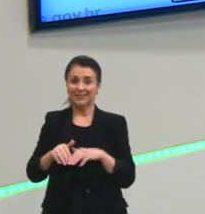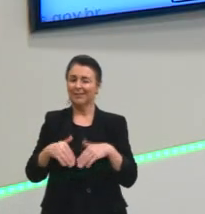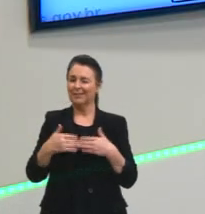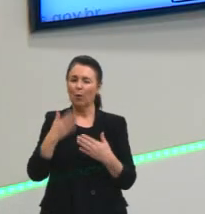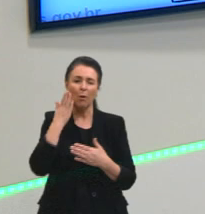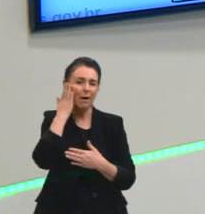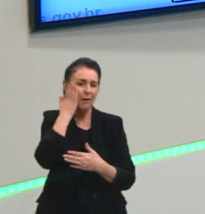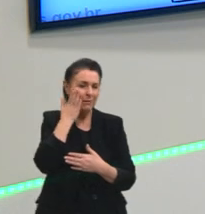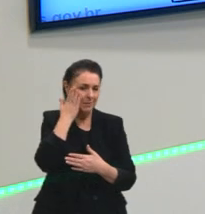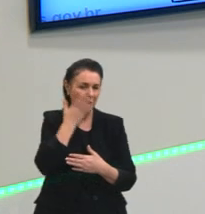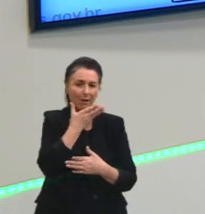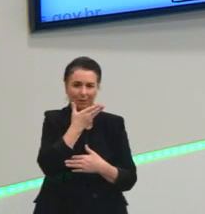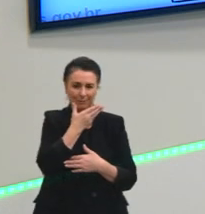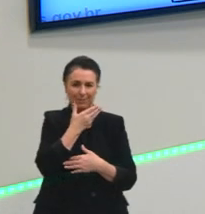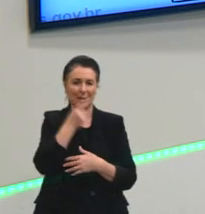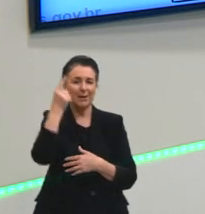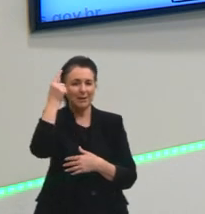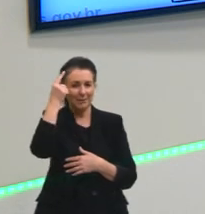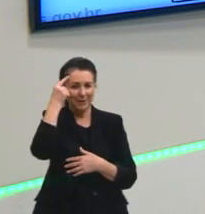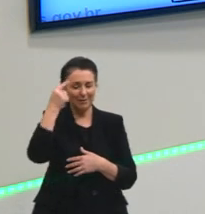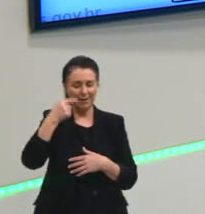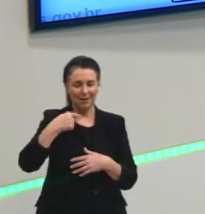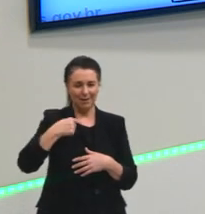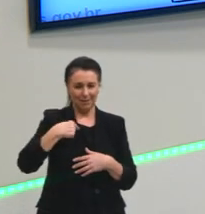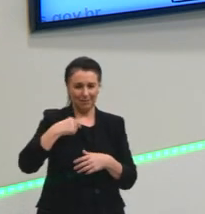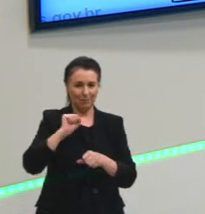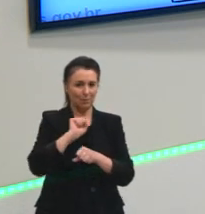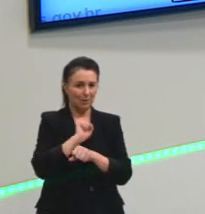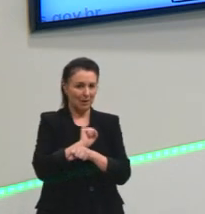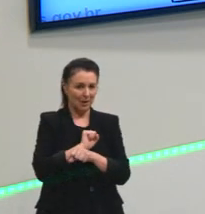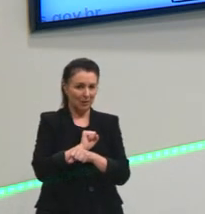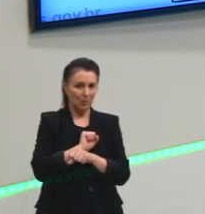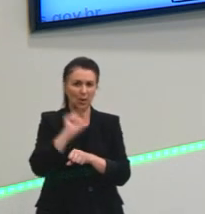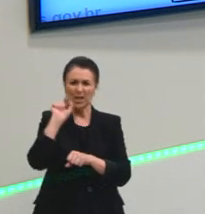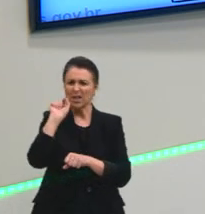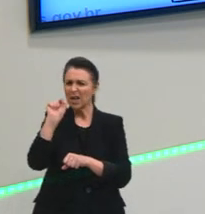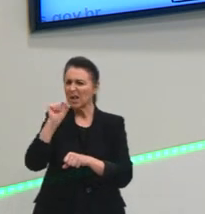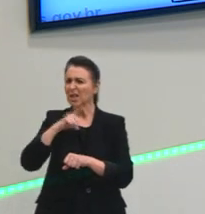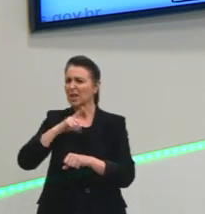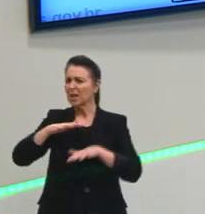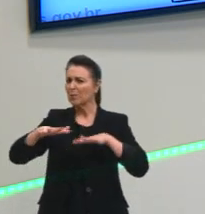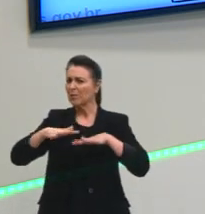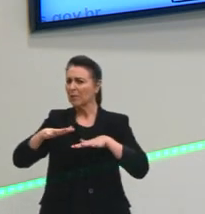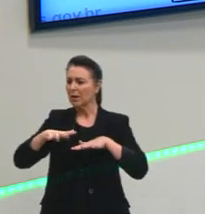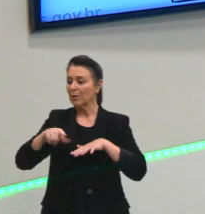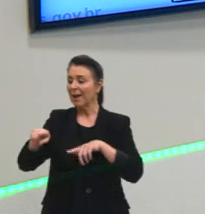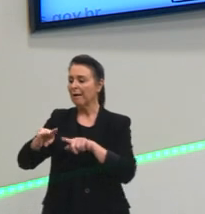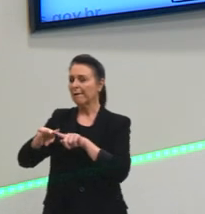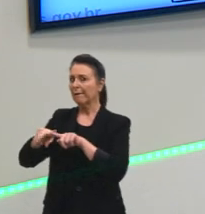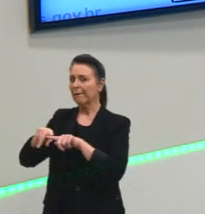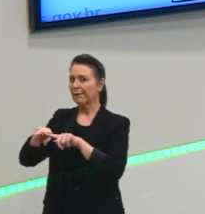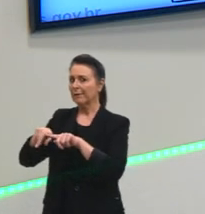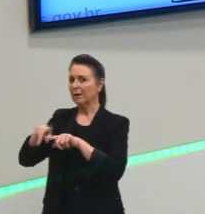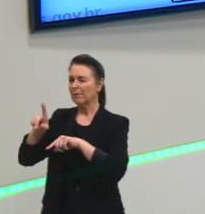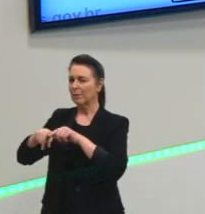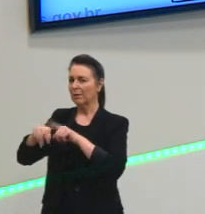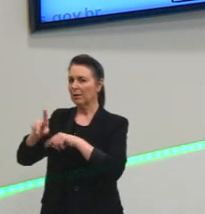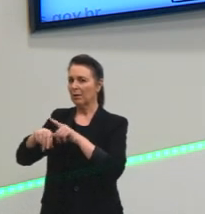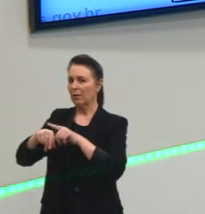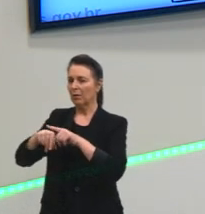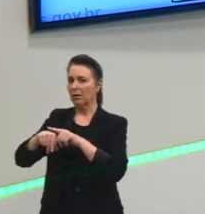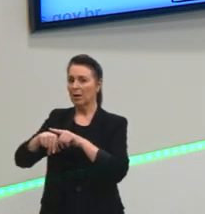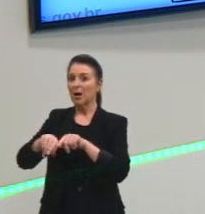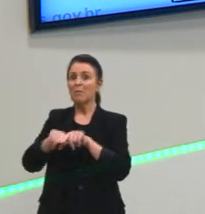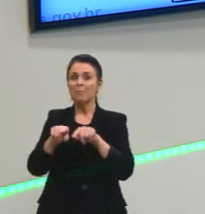parado em cima do skate. Em relação ao skate, ele está em repouso, mas em relação ao Cebolinha, a rua,